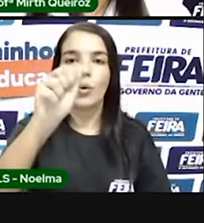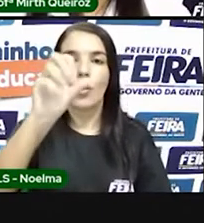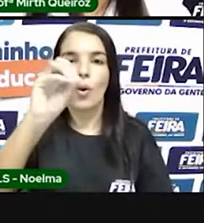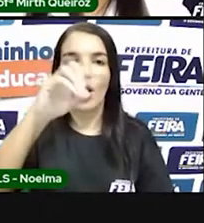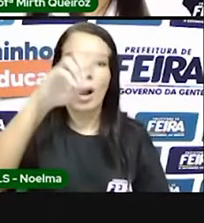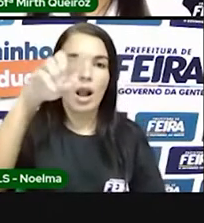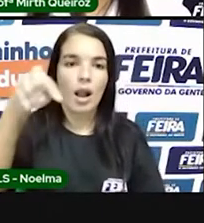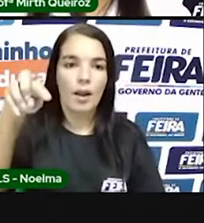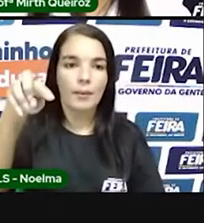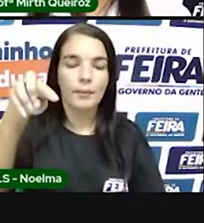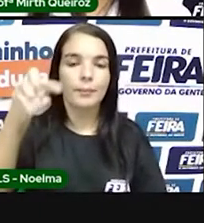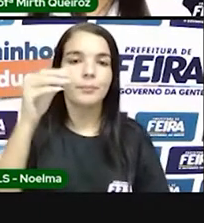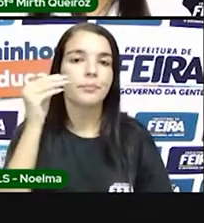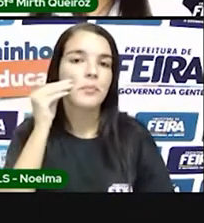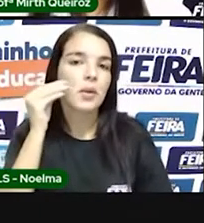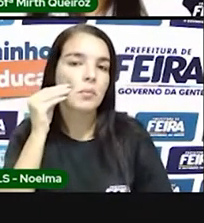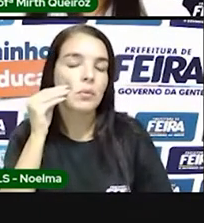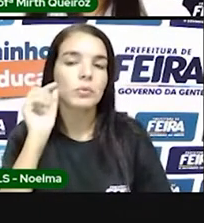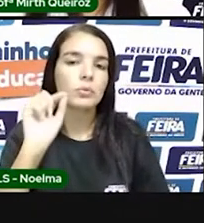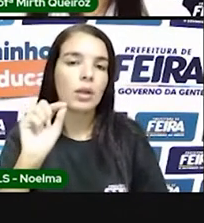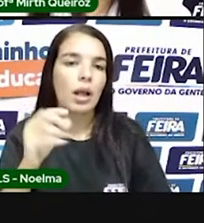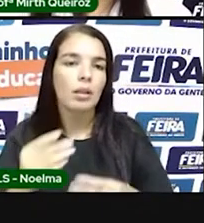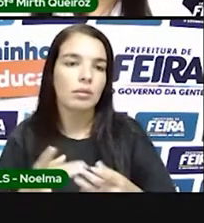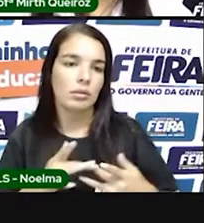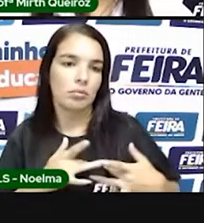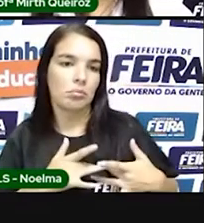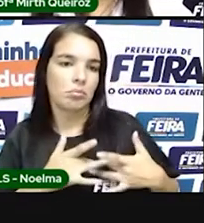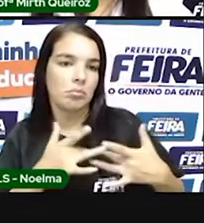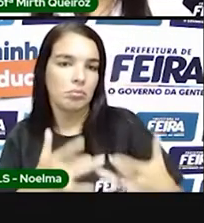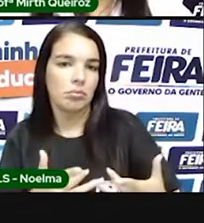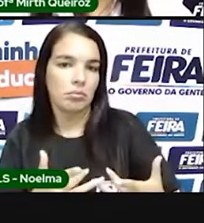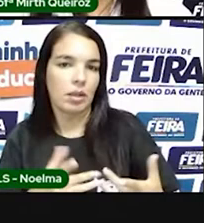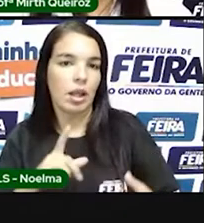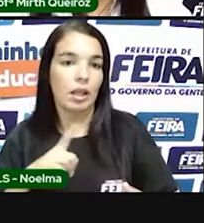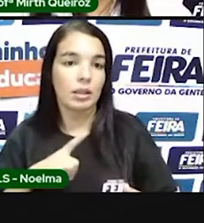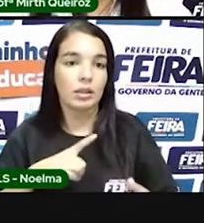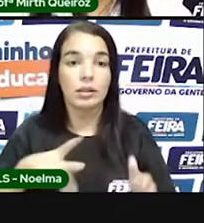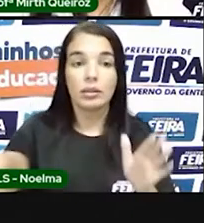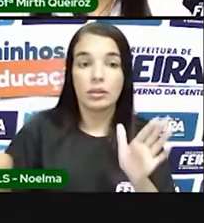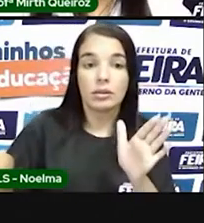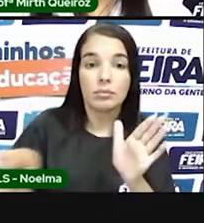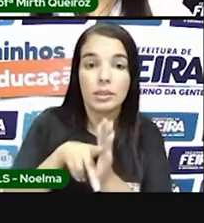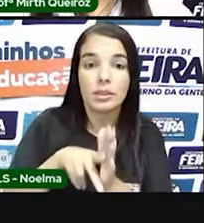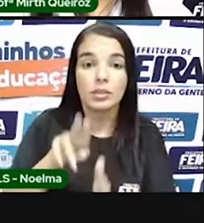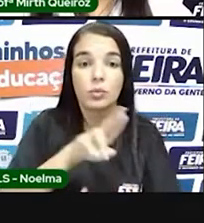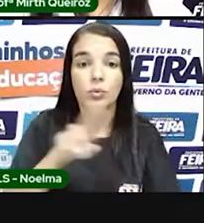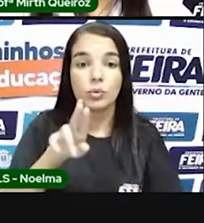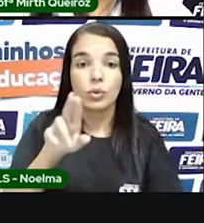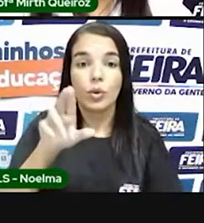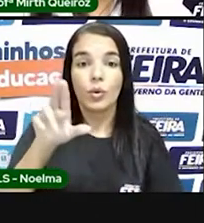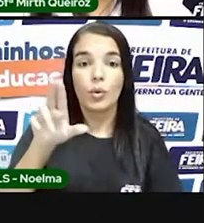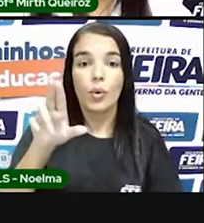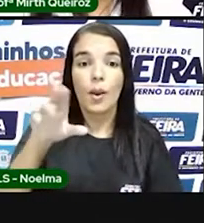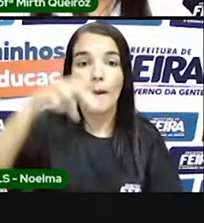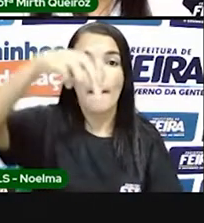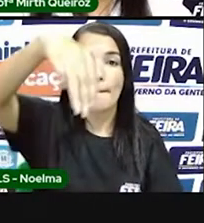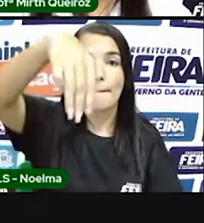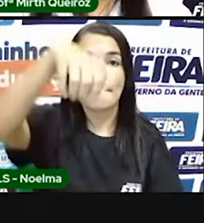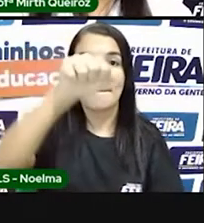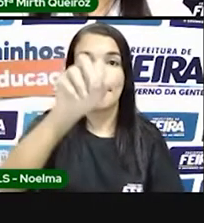dono aí, um donatário, né? Do segundo pinhão aí, do Maranhão.